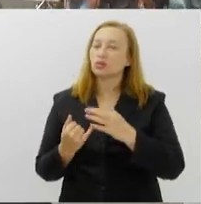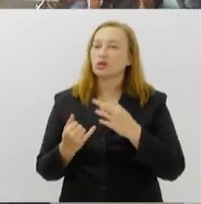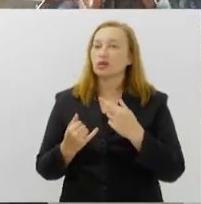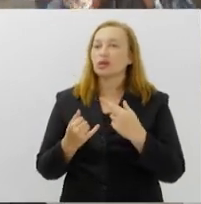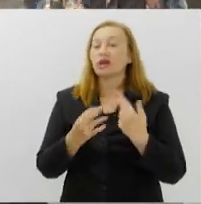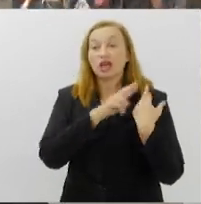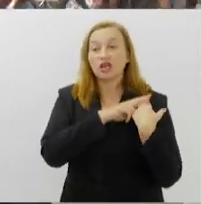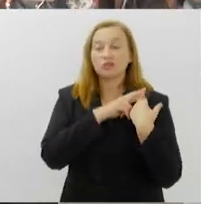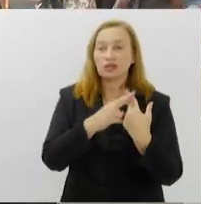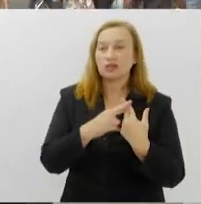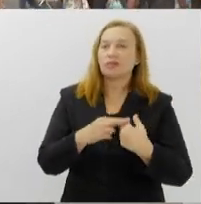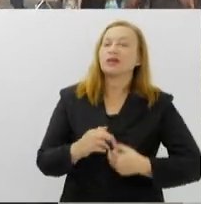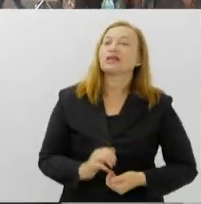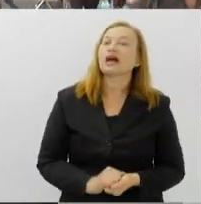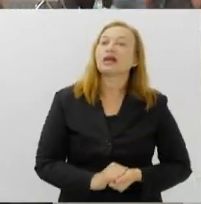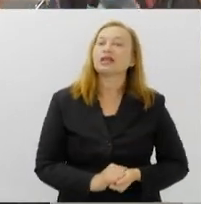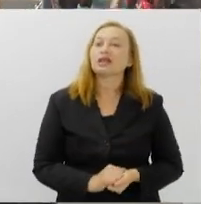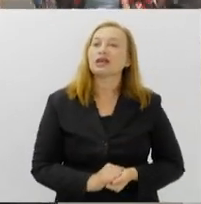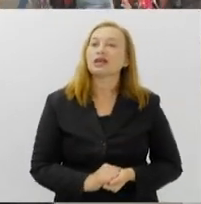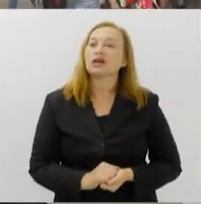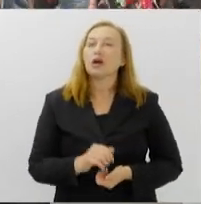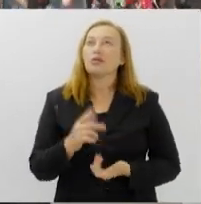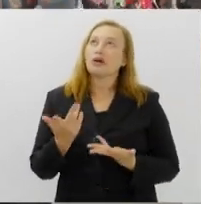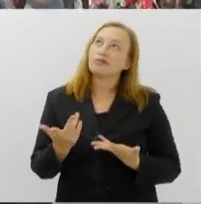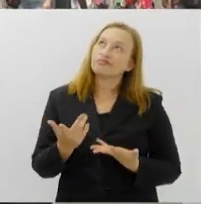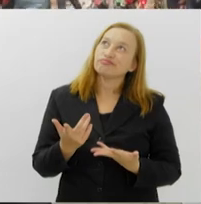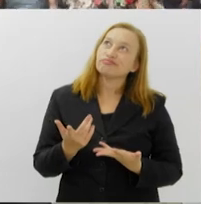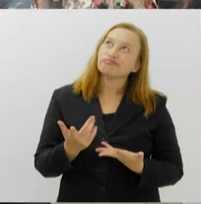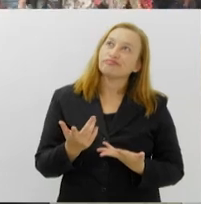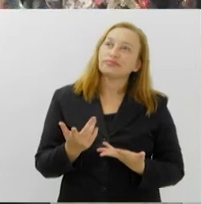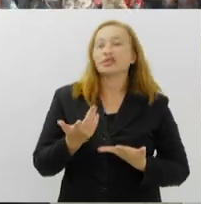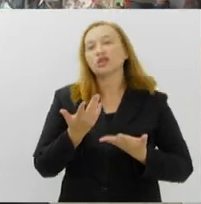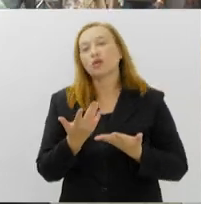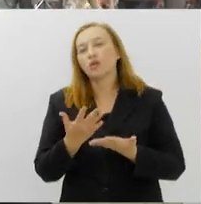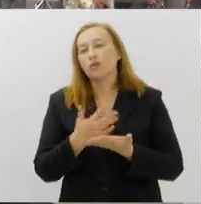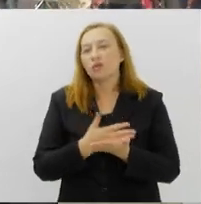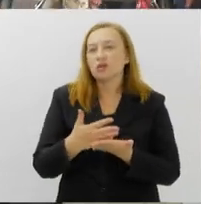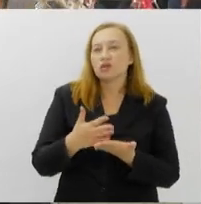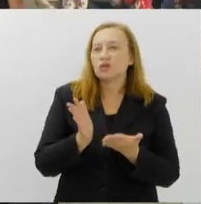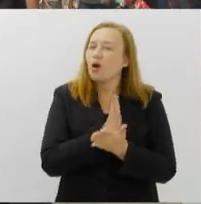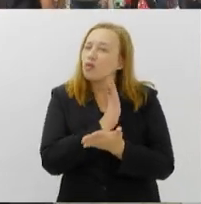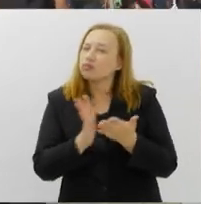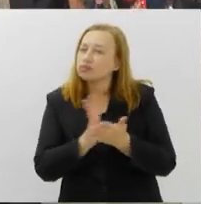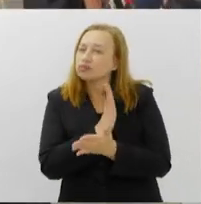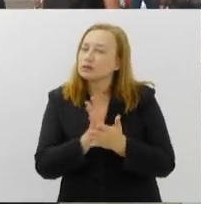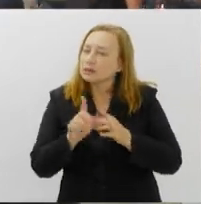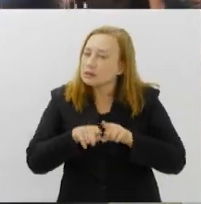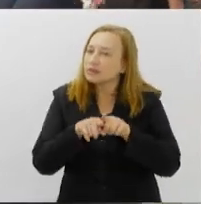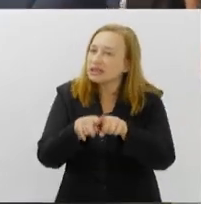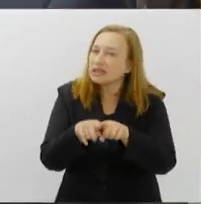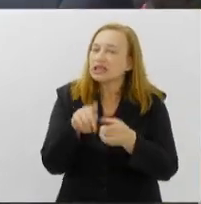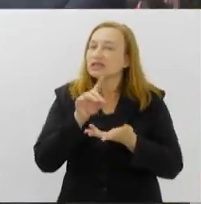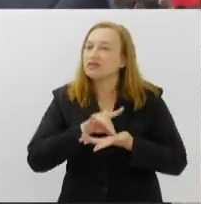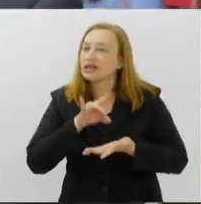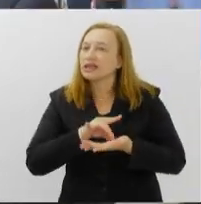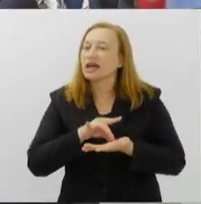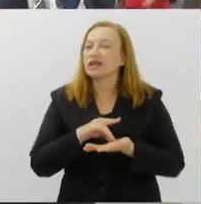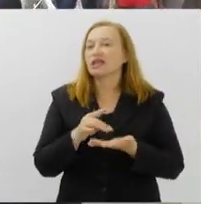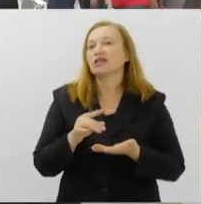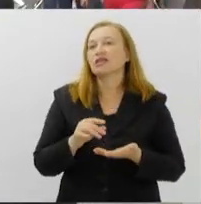10, falando pelo Polo que a gente começou tendo algumas parcerias mesmo. Eles